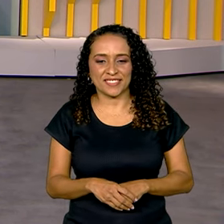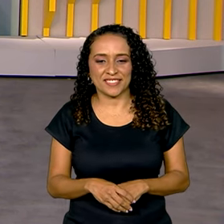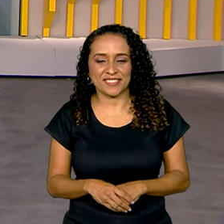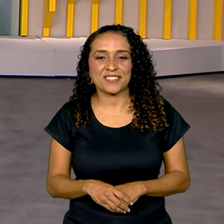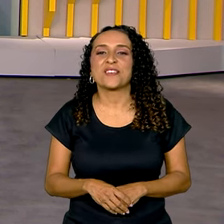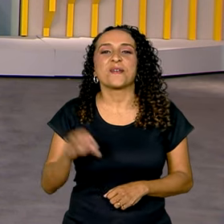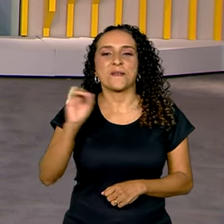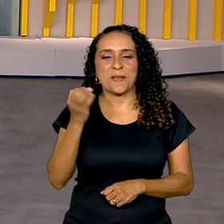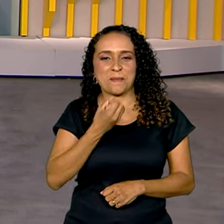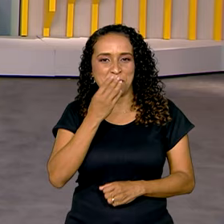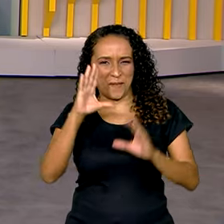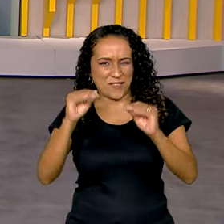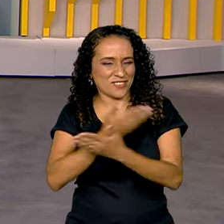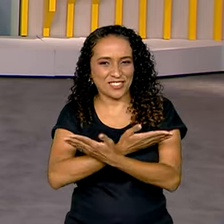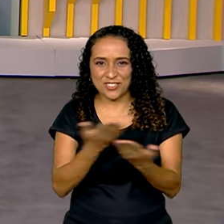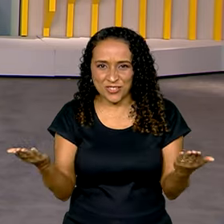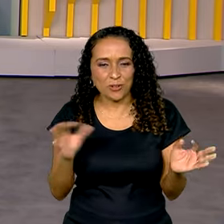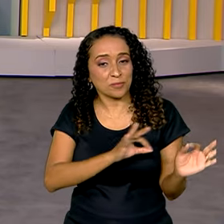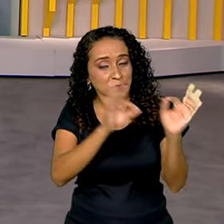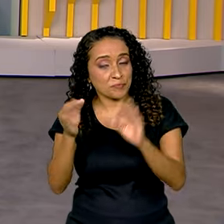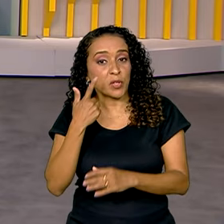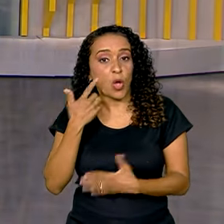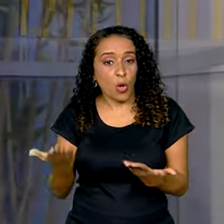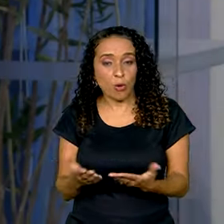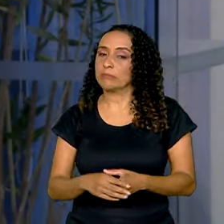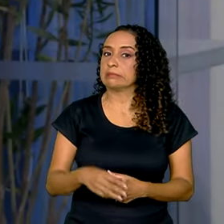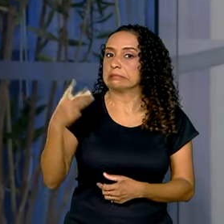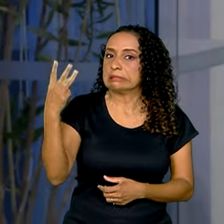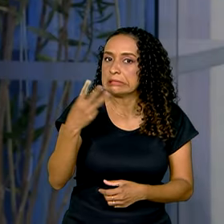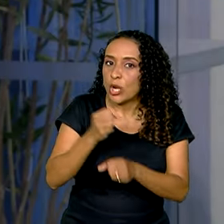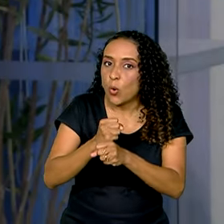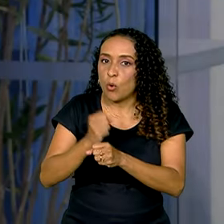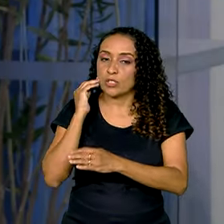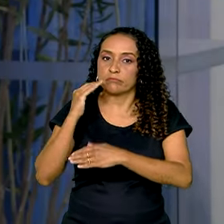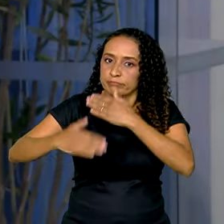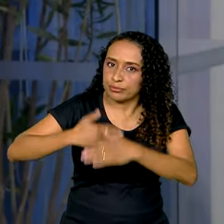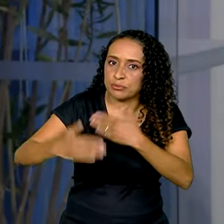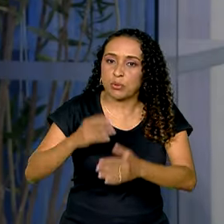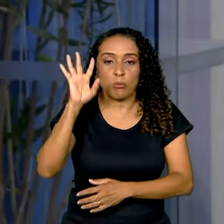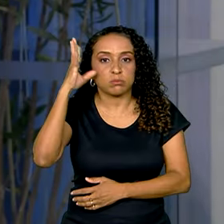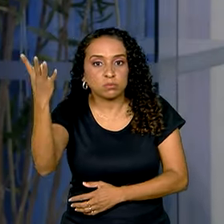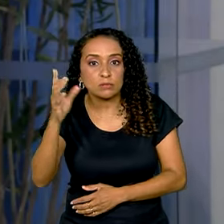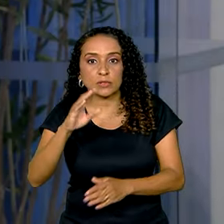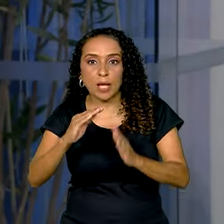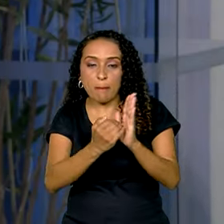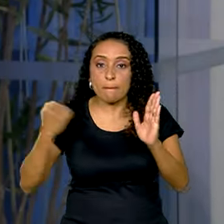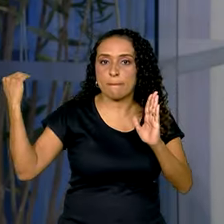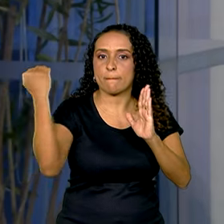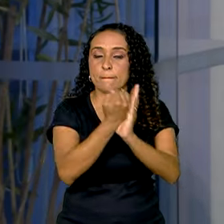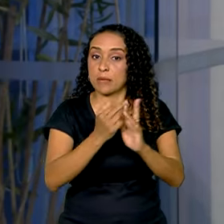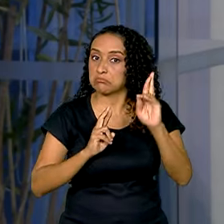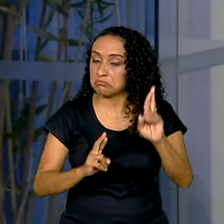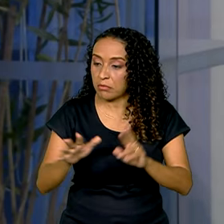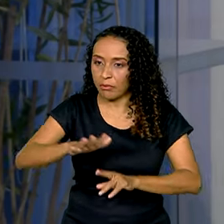Oi, Roberto, boa noite. Boa noite para todo mundo que está com a gente. Olha só, pelo terceiro ano seguido, o resultado veio acima do esperado pelo